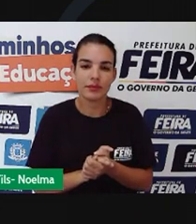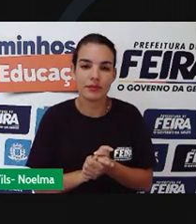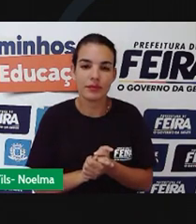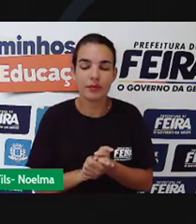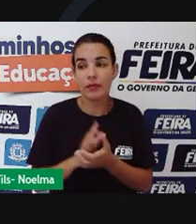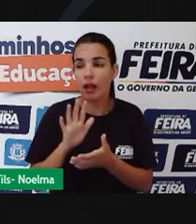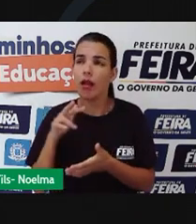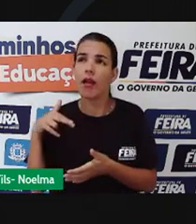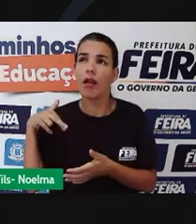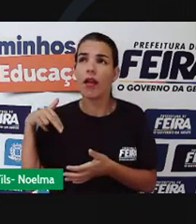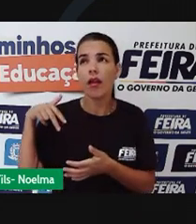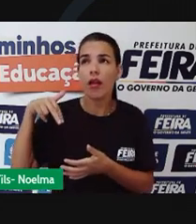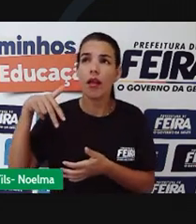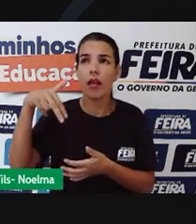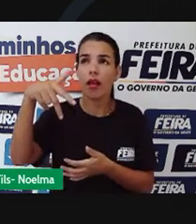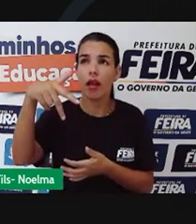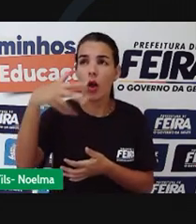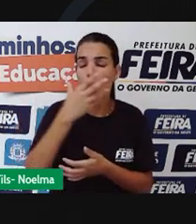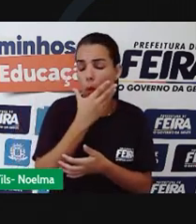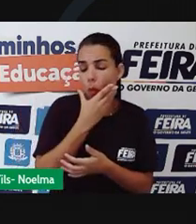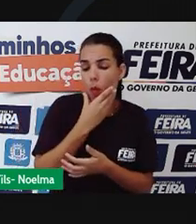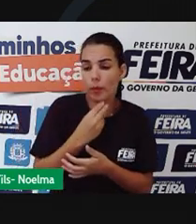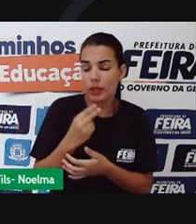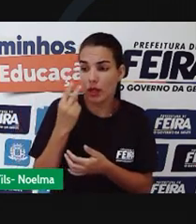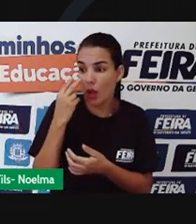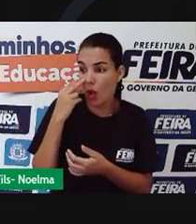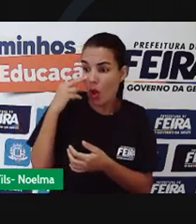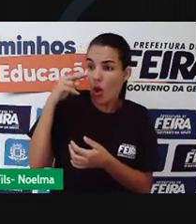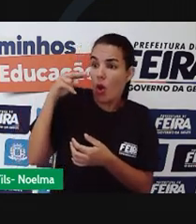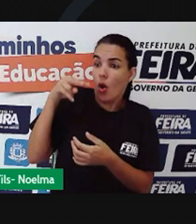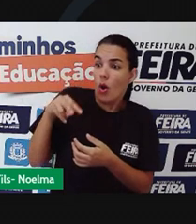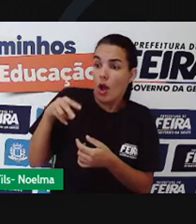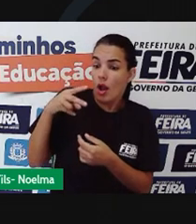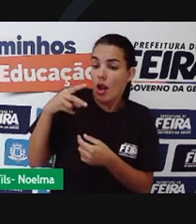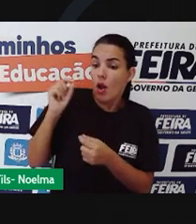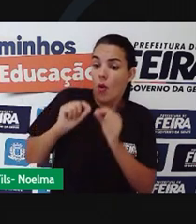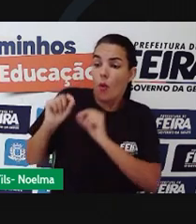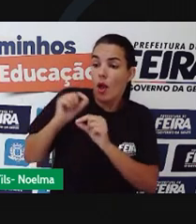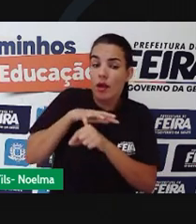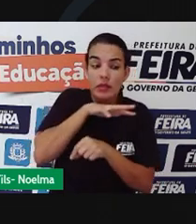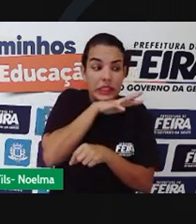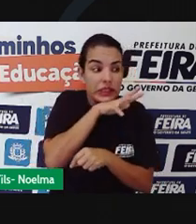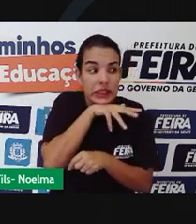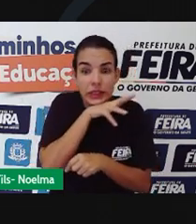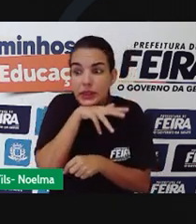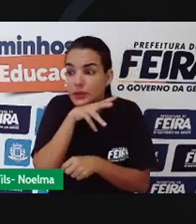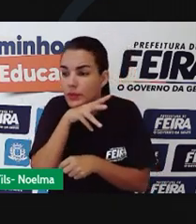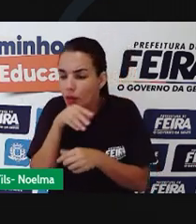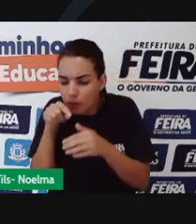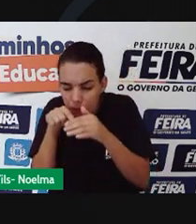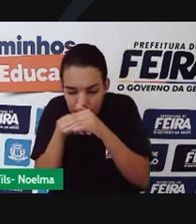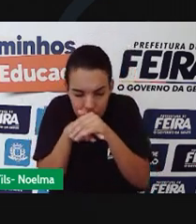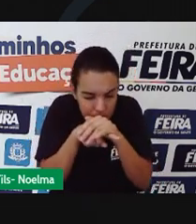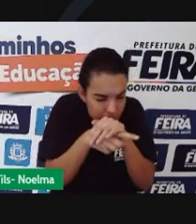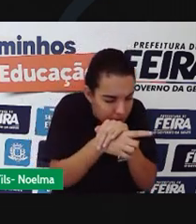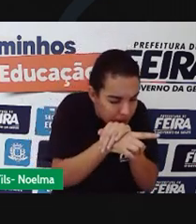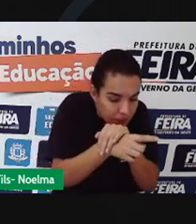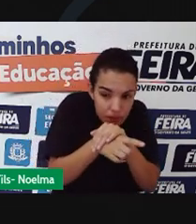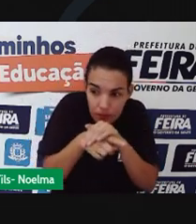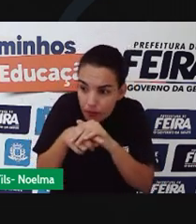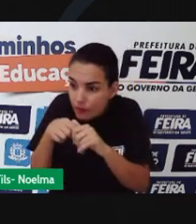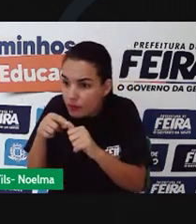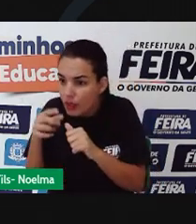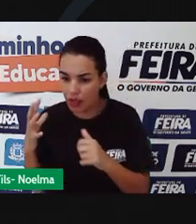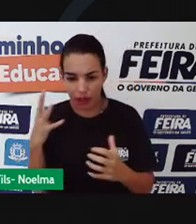Andando, o menino, então, olha e vê um animalzinho saindo de uma toca. Animal